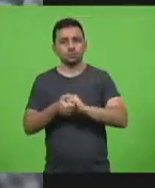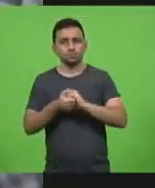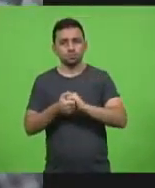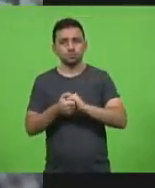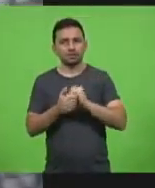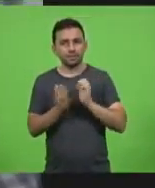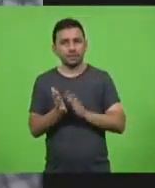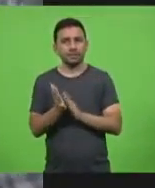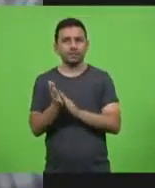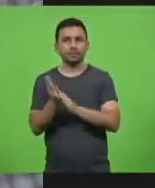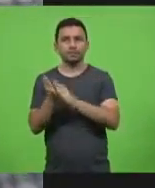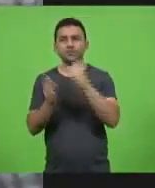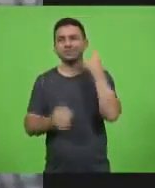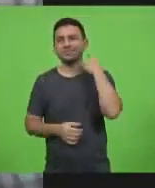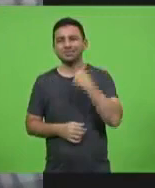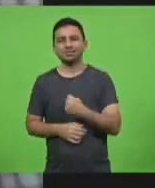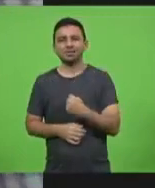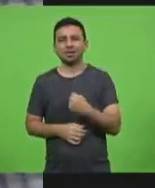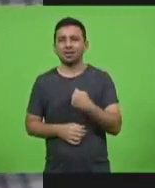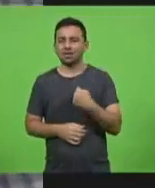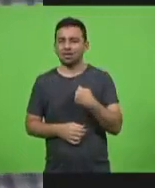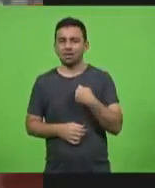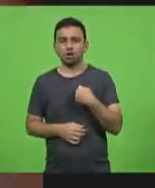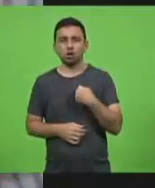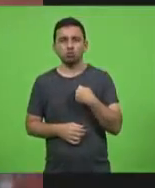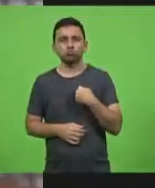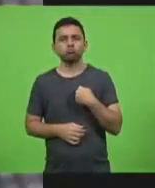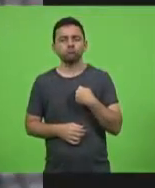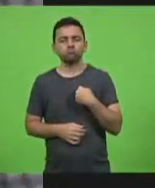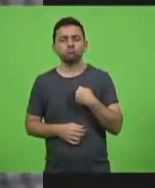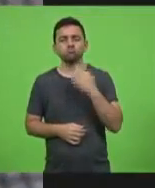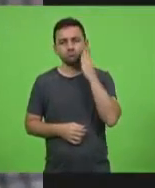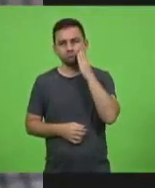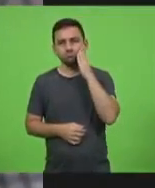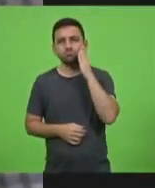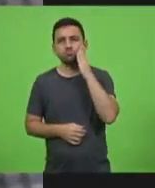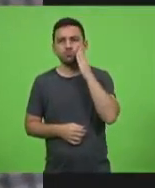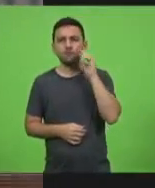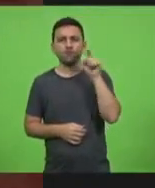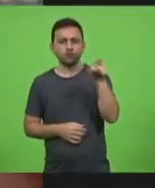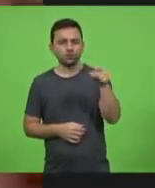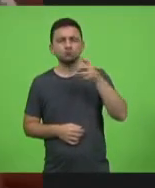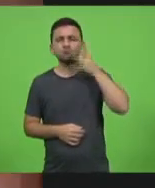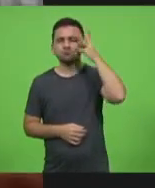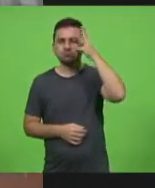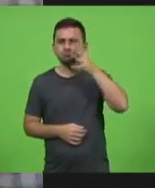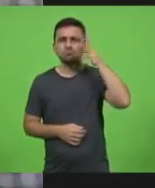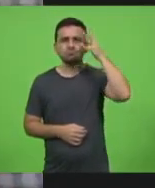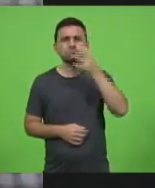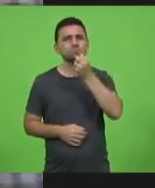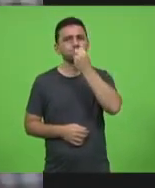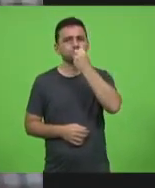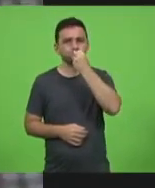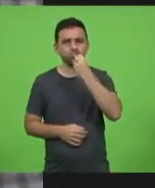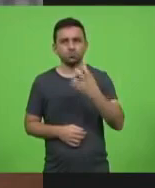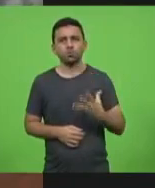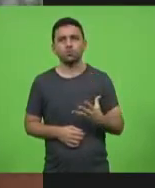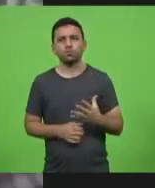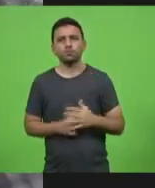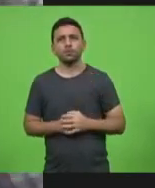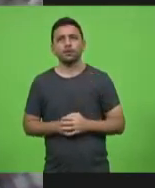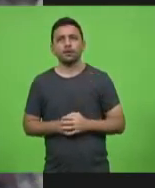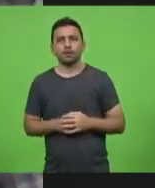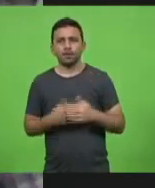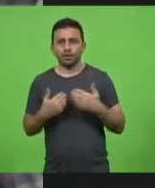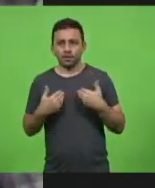deputado Silvio. Eu não podia esperar de vossa excelência um pronunciamento diferente. Eu ouvi o